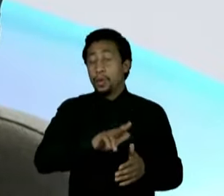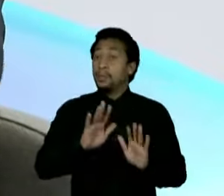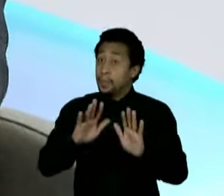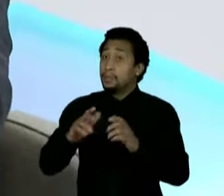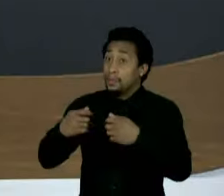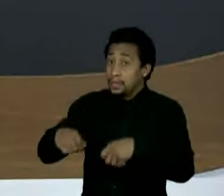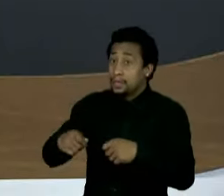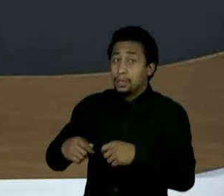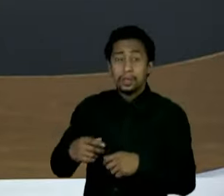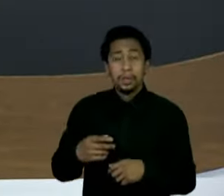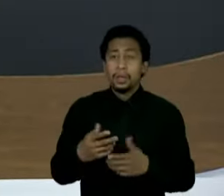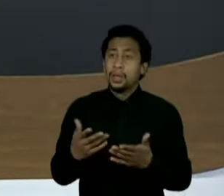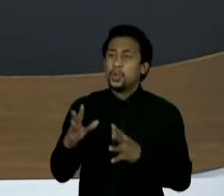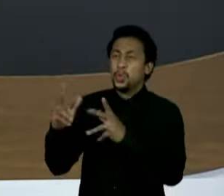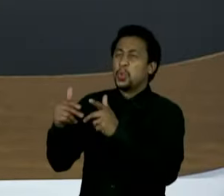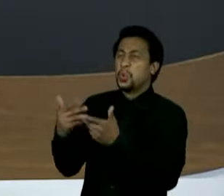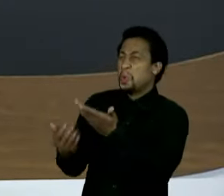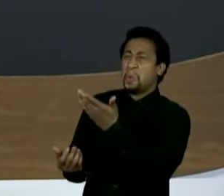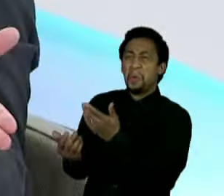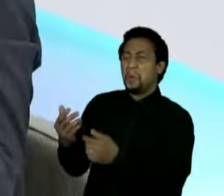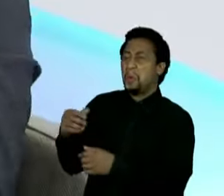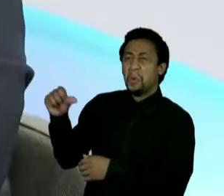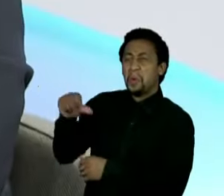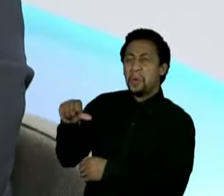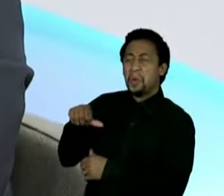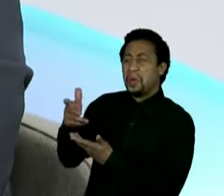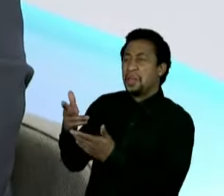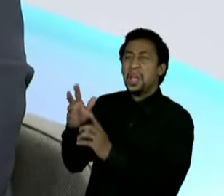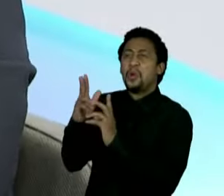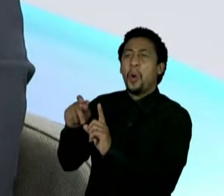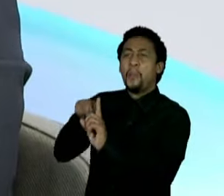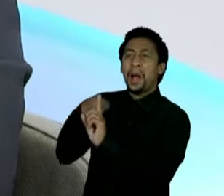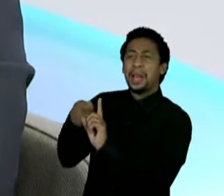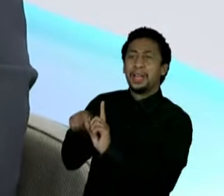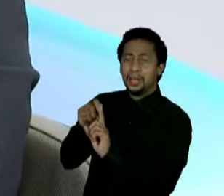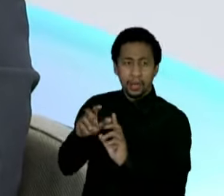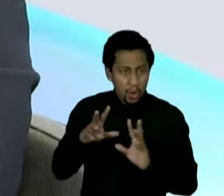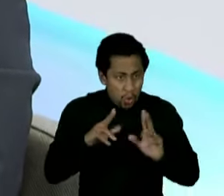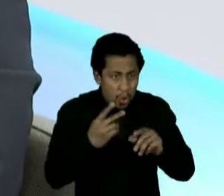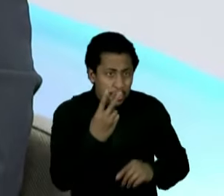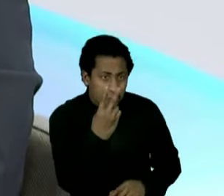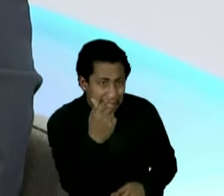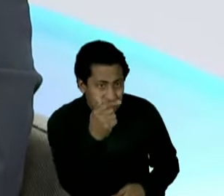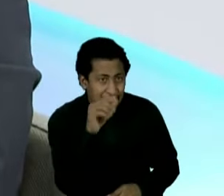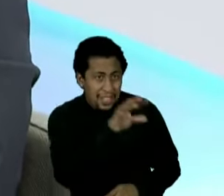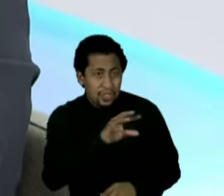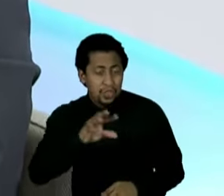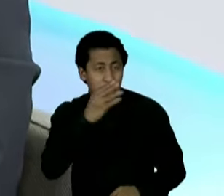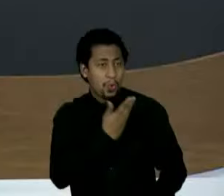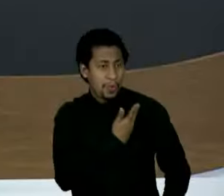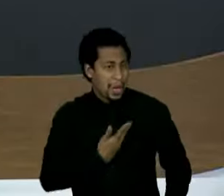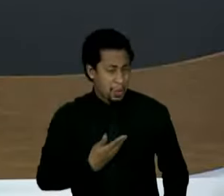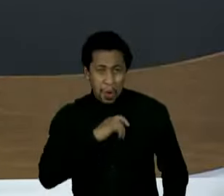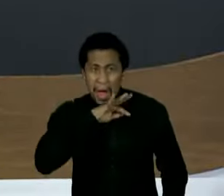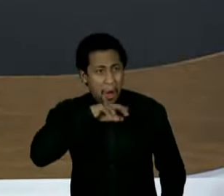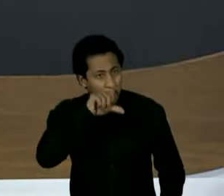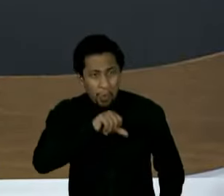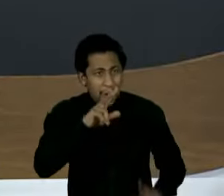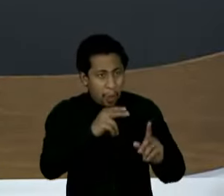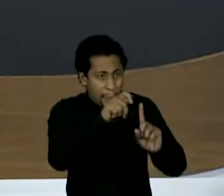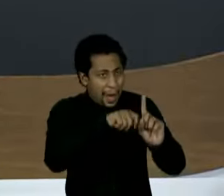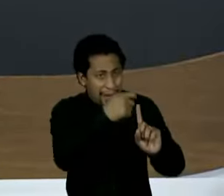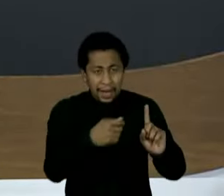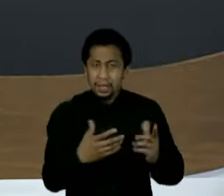bananas... Os 27 são bananas, governador? Boa parte. Só o senhor que não seria, né? Essa proposta de vacilar com fazendo uma